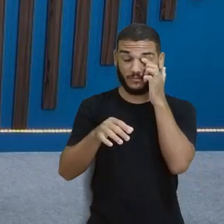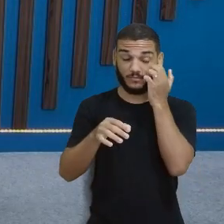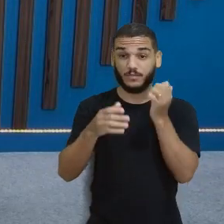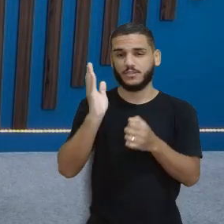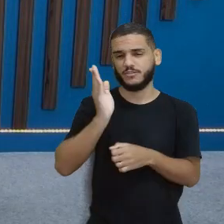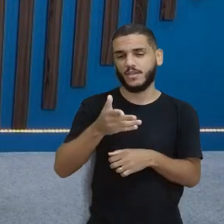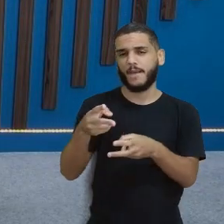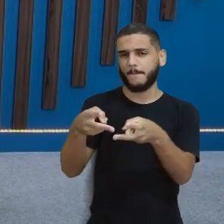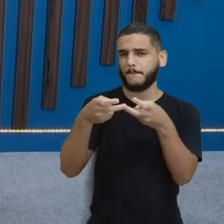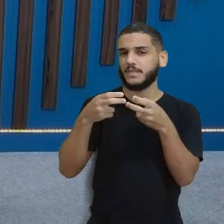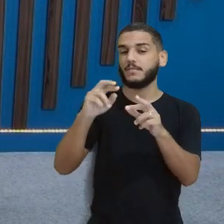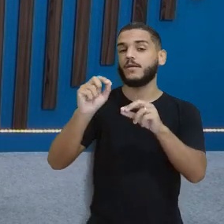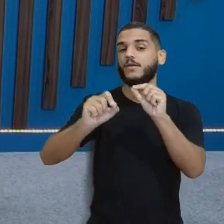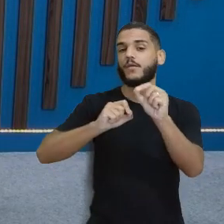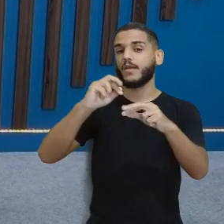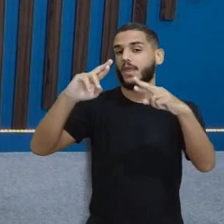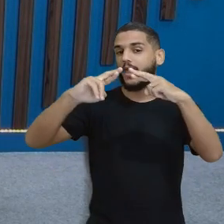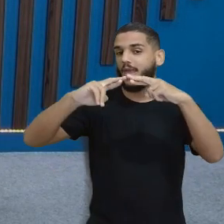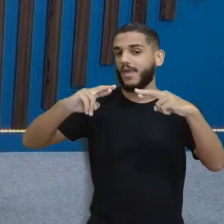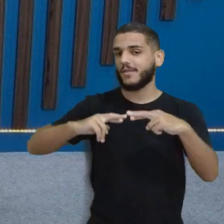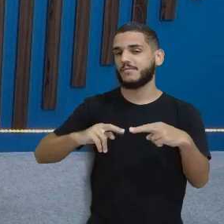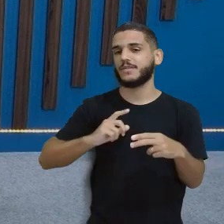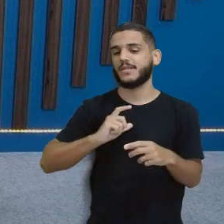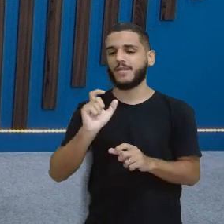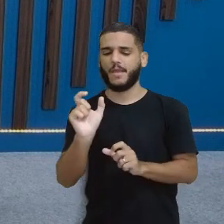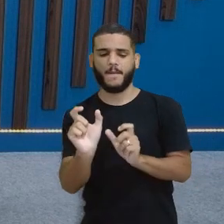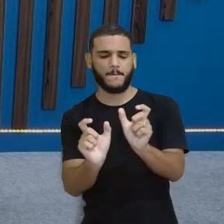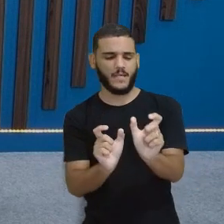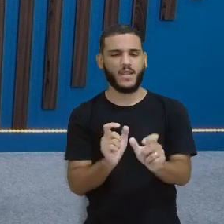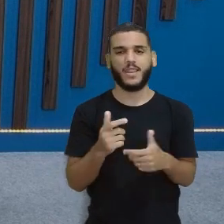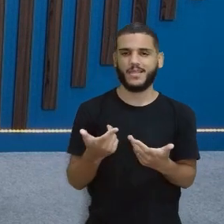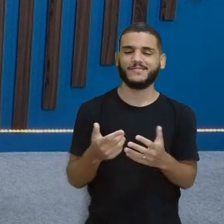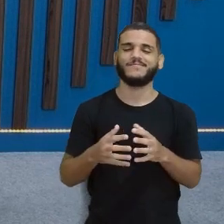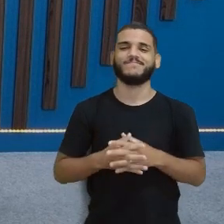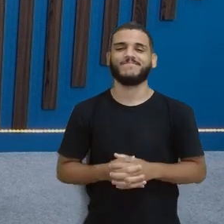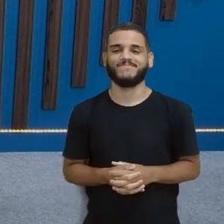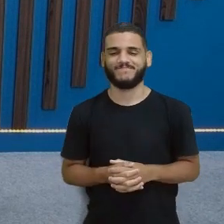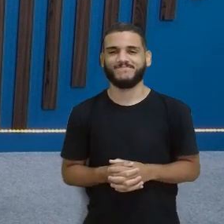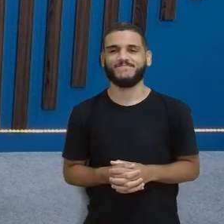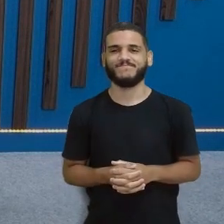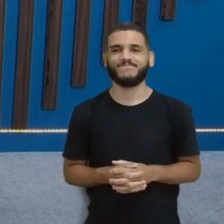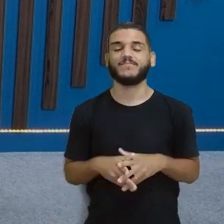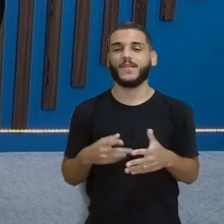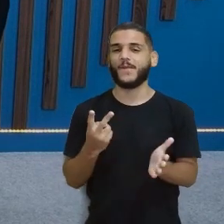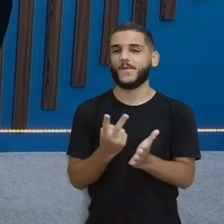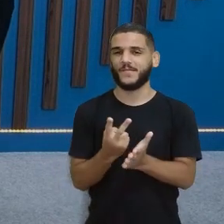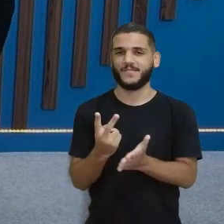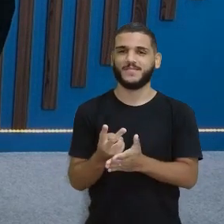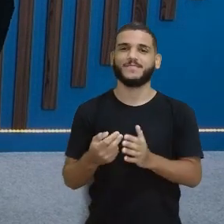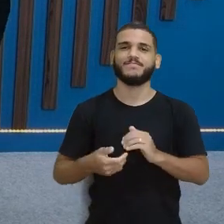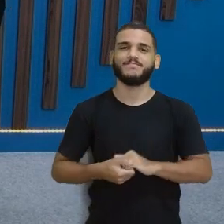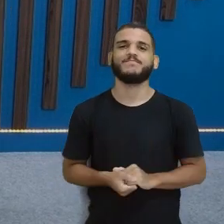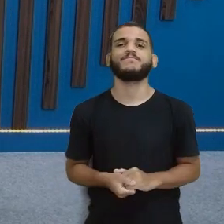perceberam essas rimas aí nessas palavras, nessa estrofe. Mas vamos continuar.